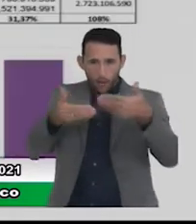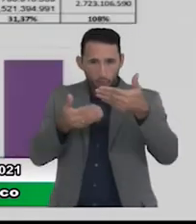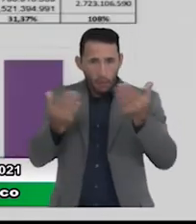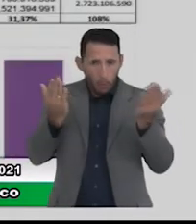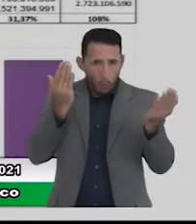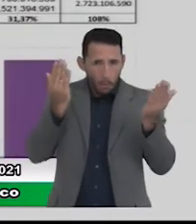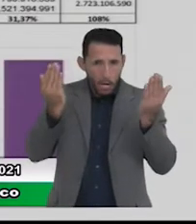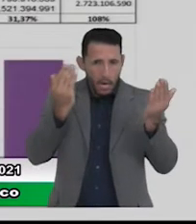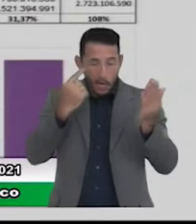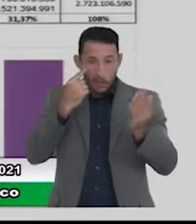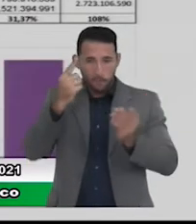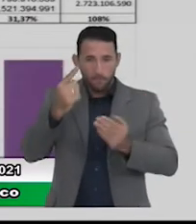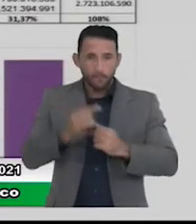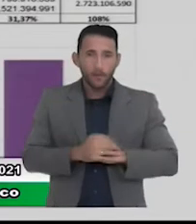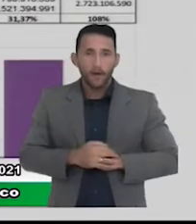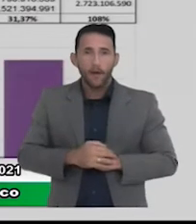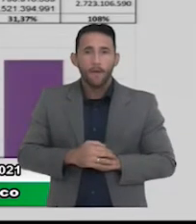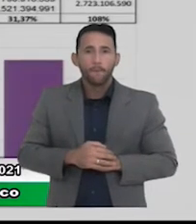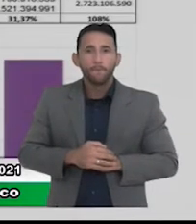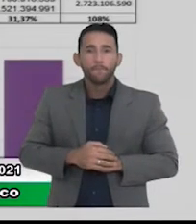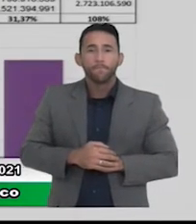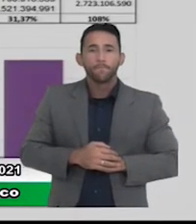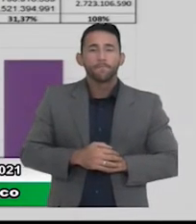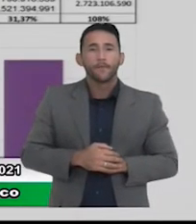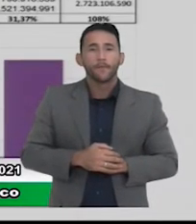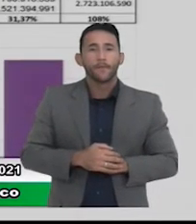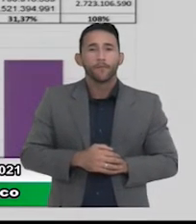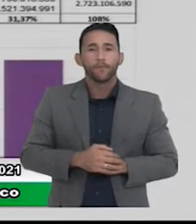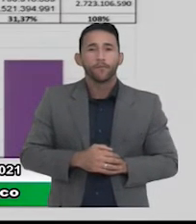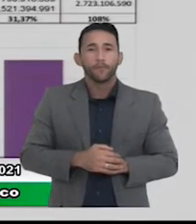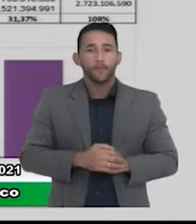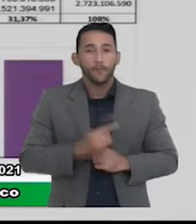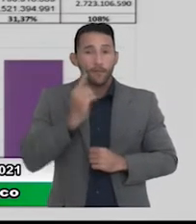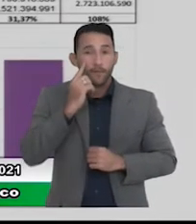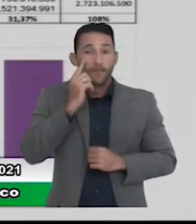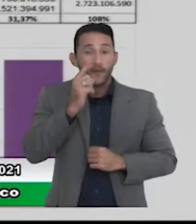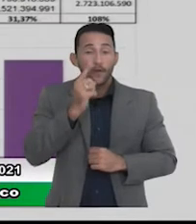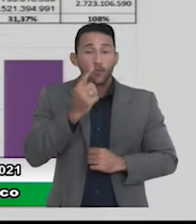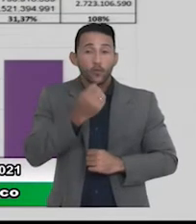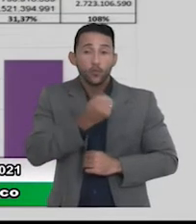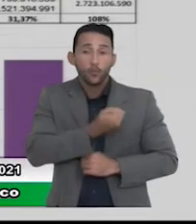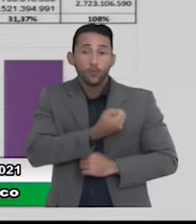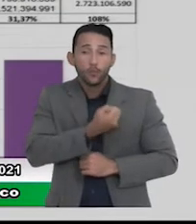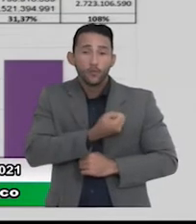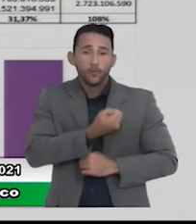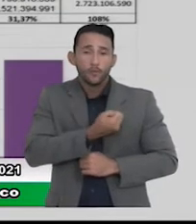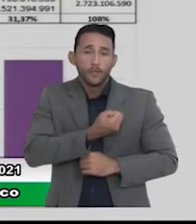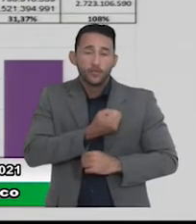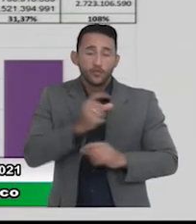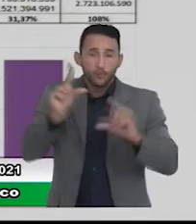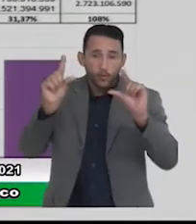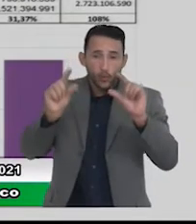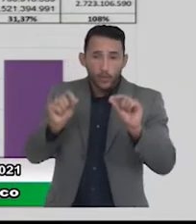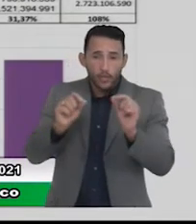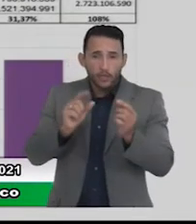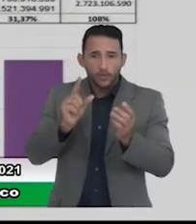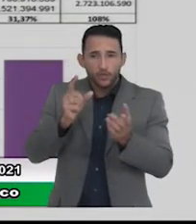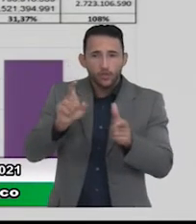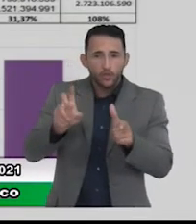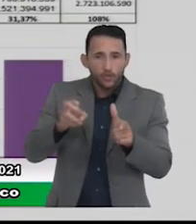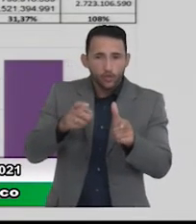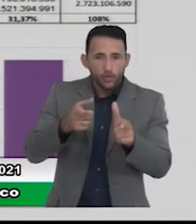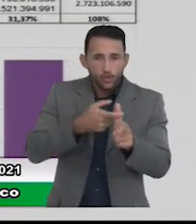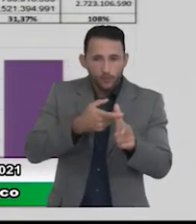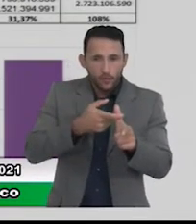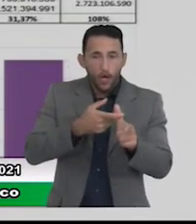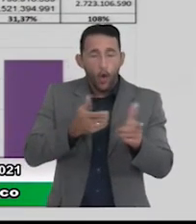então a receita corrente líquida como denominador em relação à dívida a gente